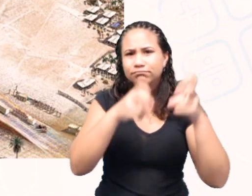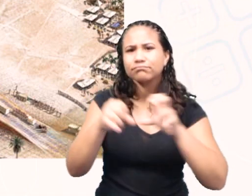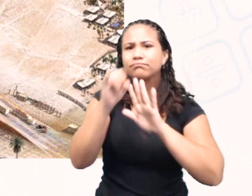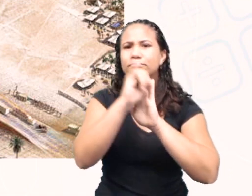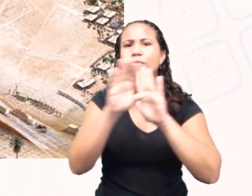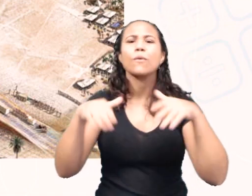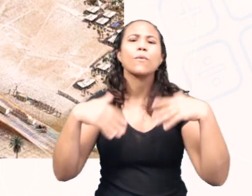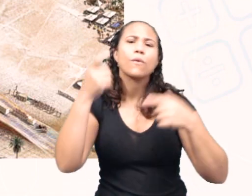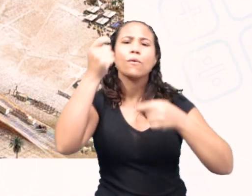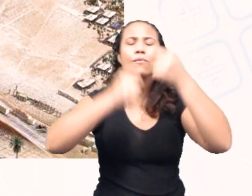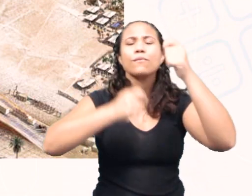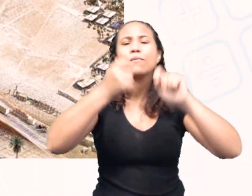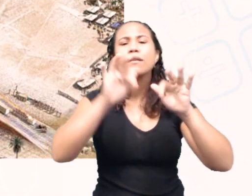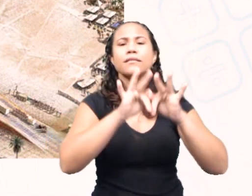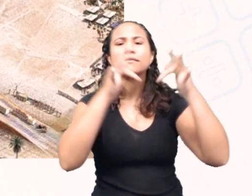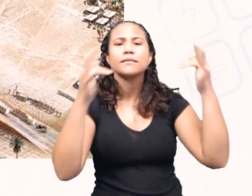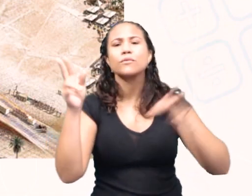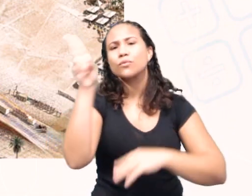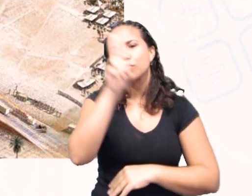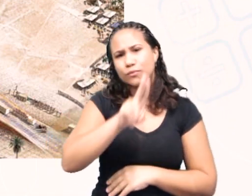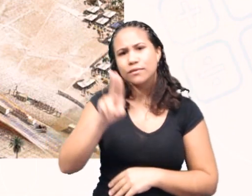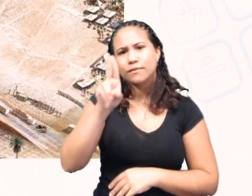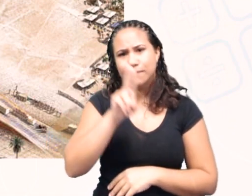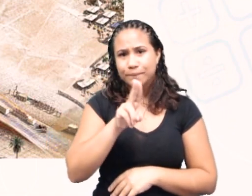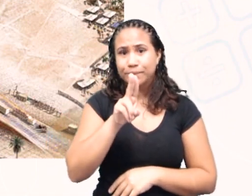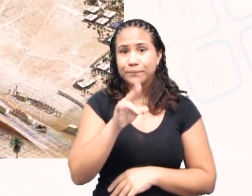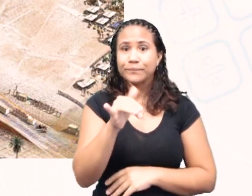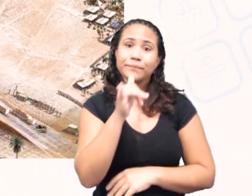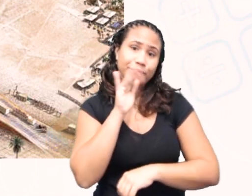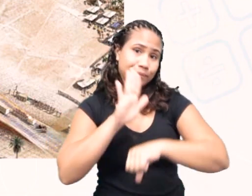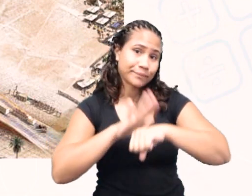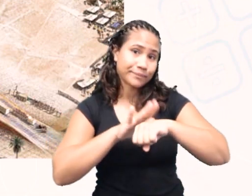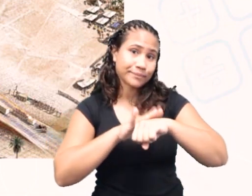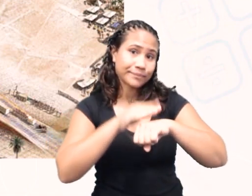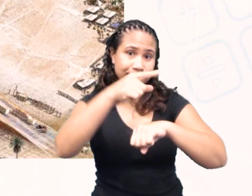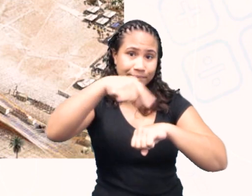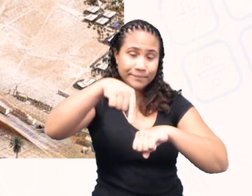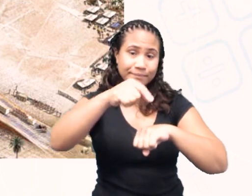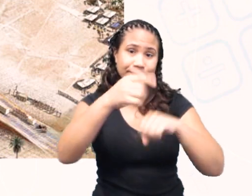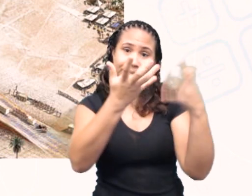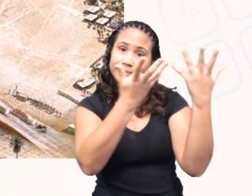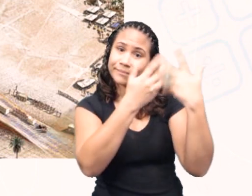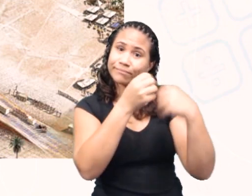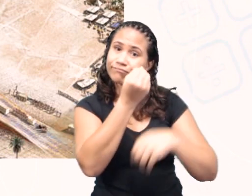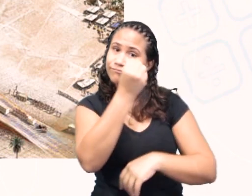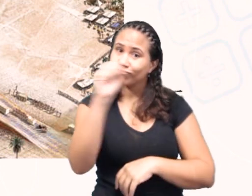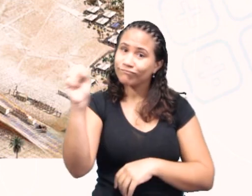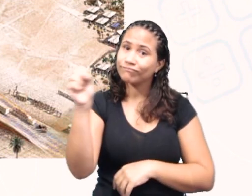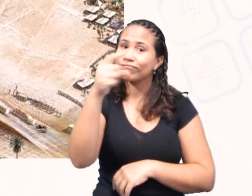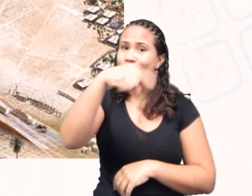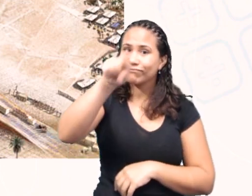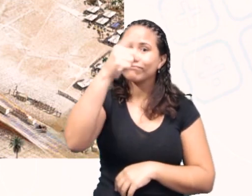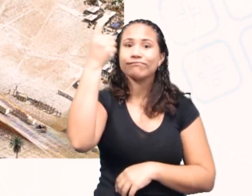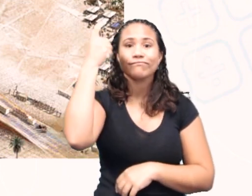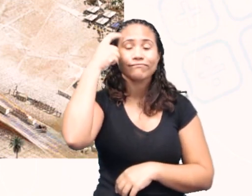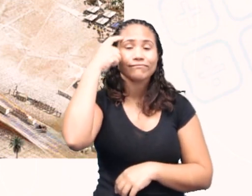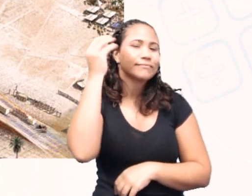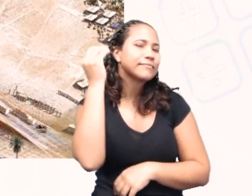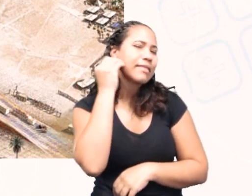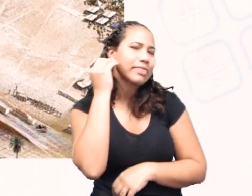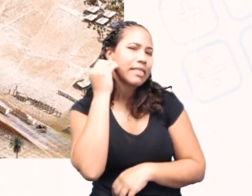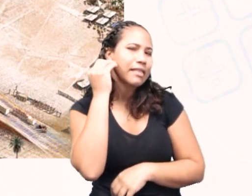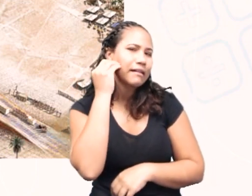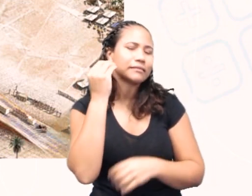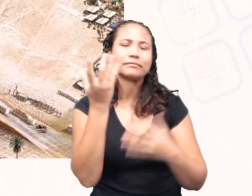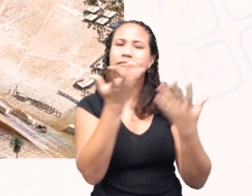que máquinas simples estão sendo utilizadas? Vou dar um tempinho, segundinhos, para vocês tentarem